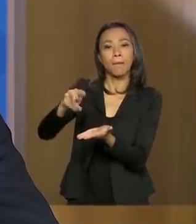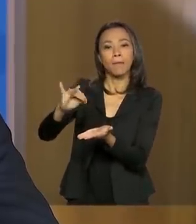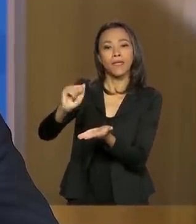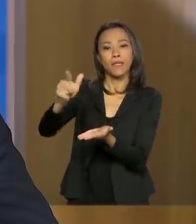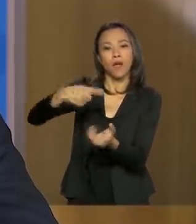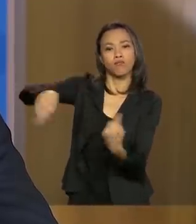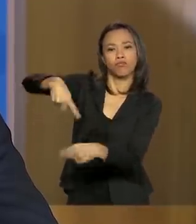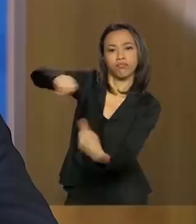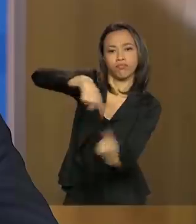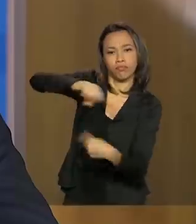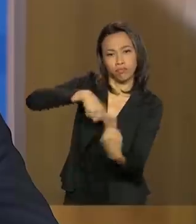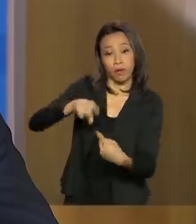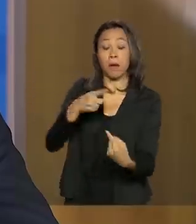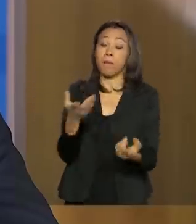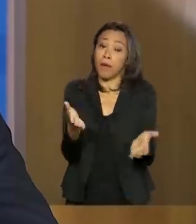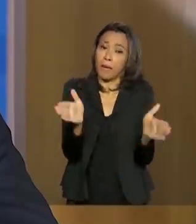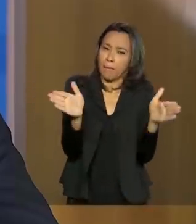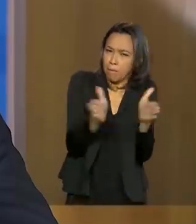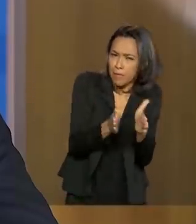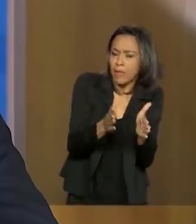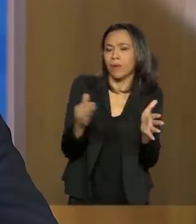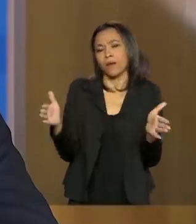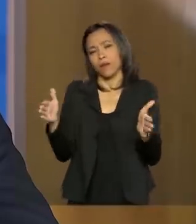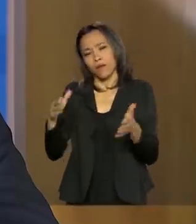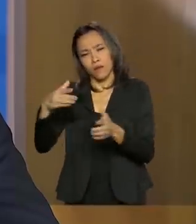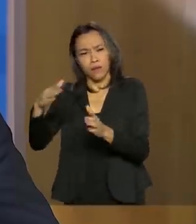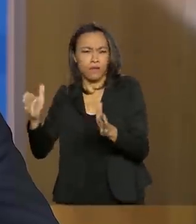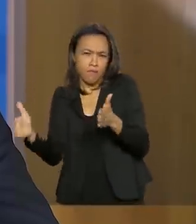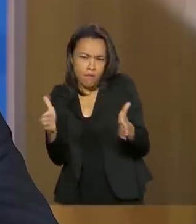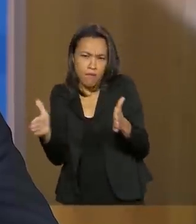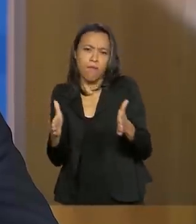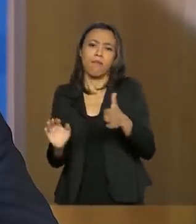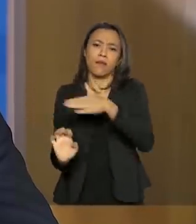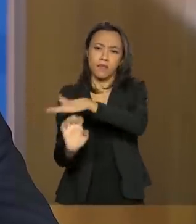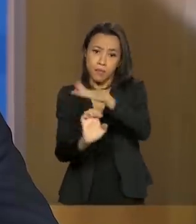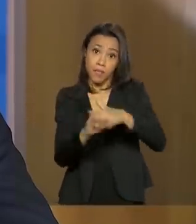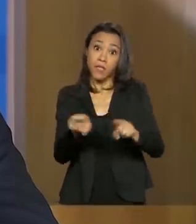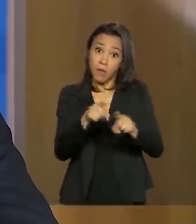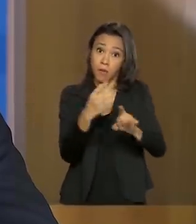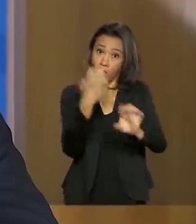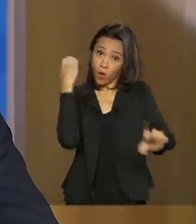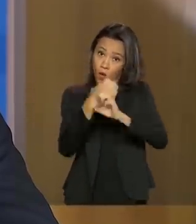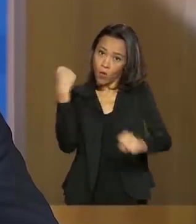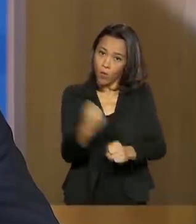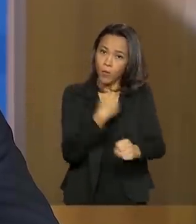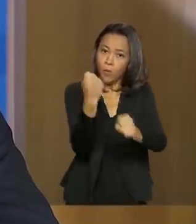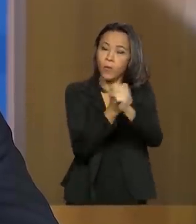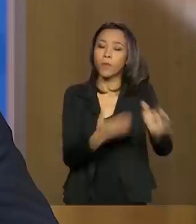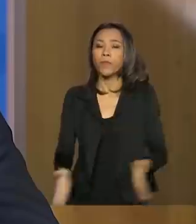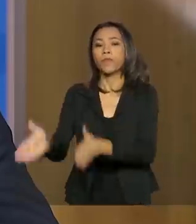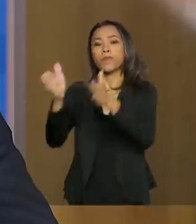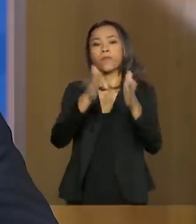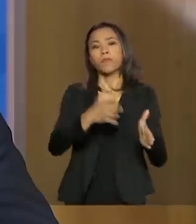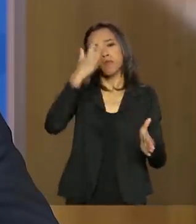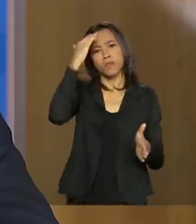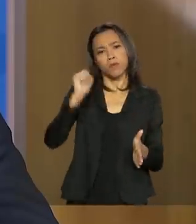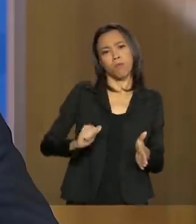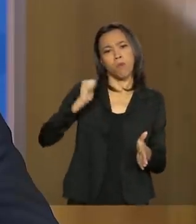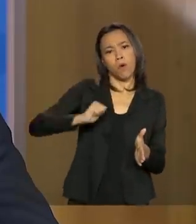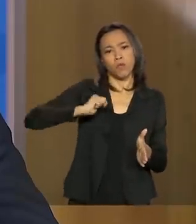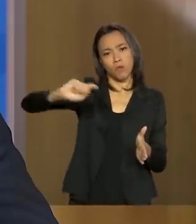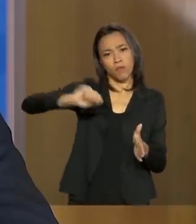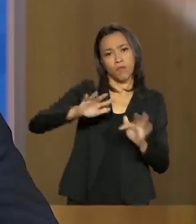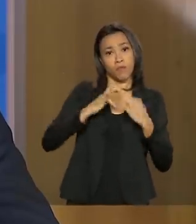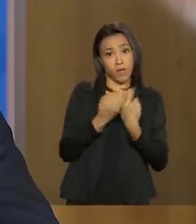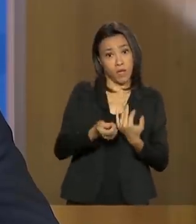pequenas e médias empresas e a construção civil. Os beneficiários do Bolsa Família, que são quase 60